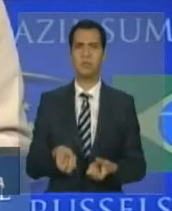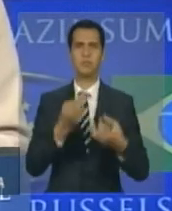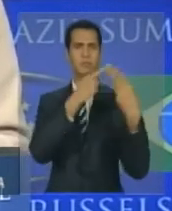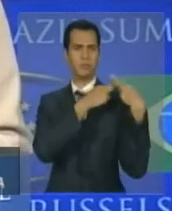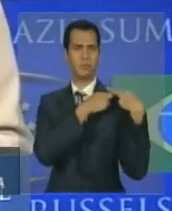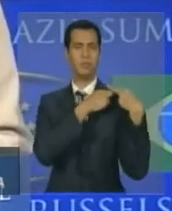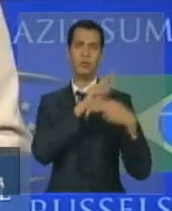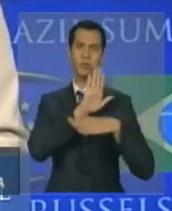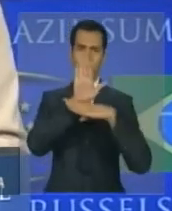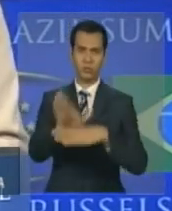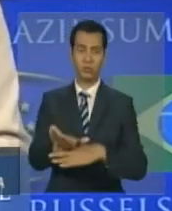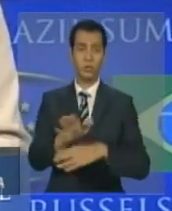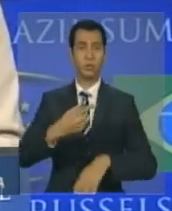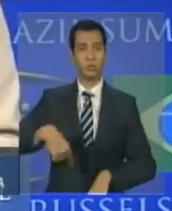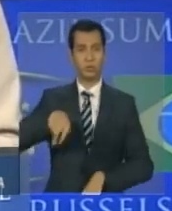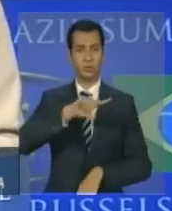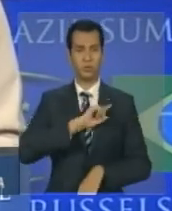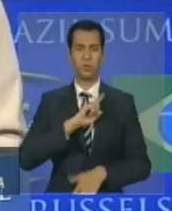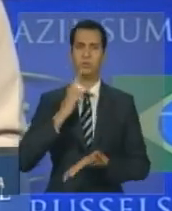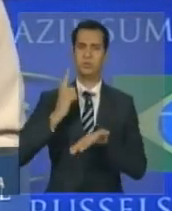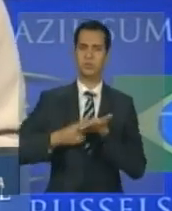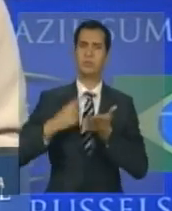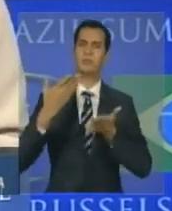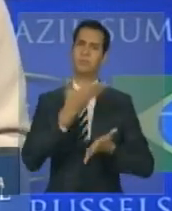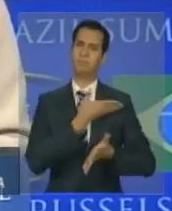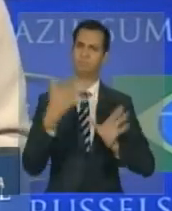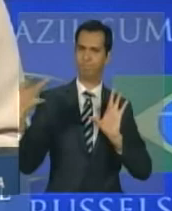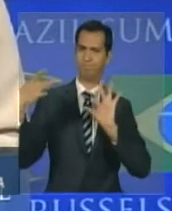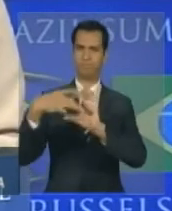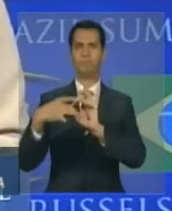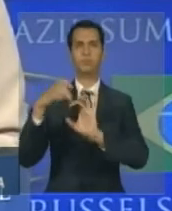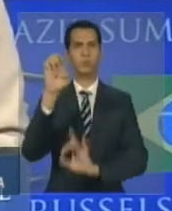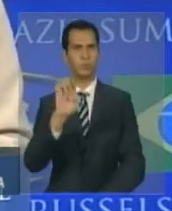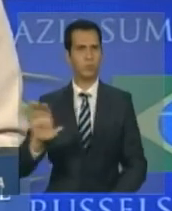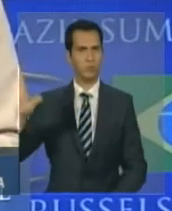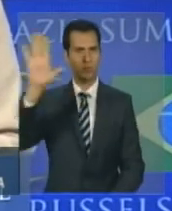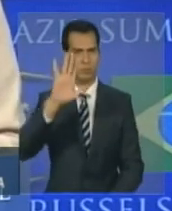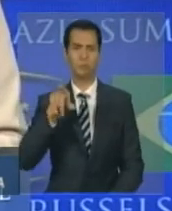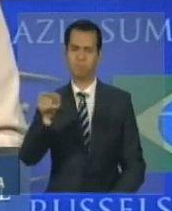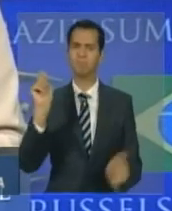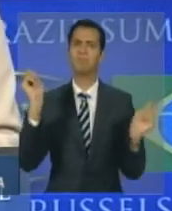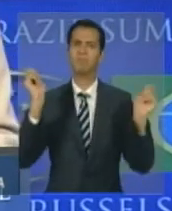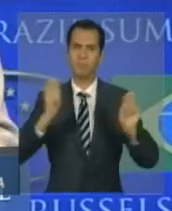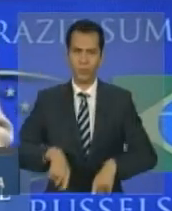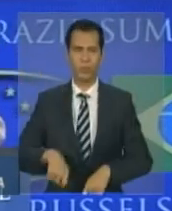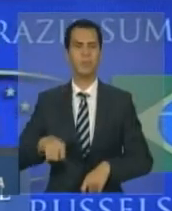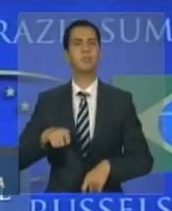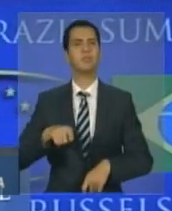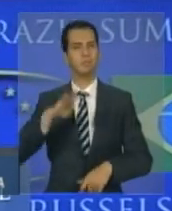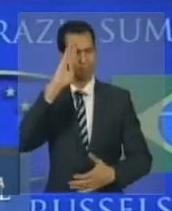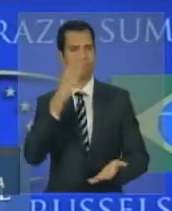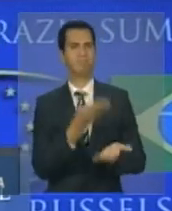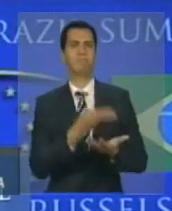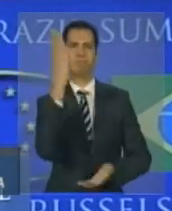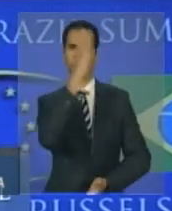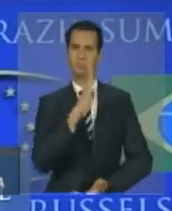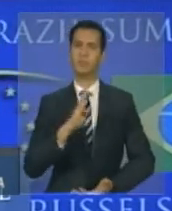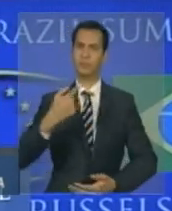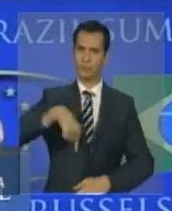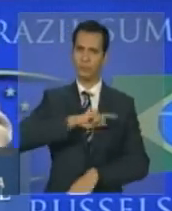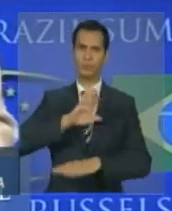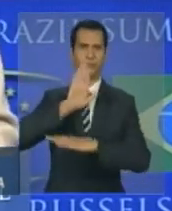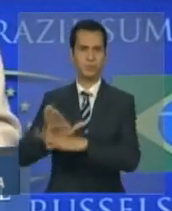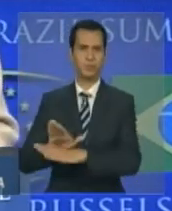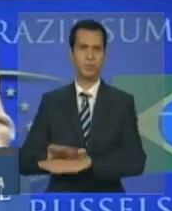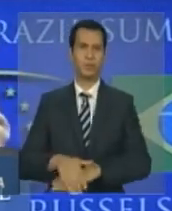Somos parceiros da União Europeia. Podem contar com o Brasil. Este é um diálogo do